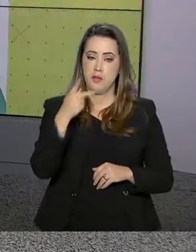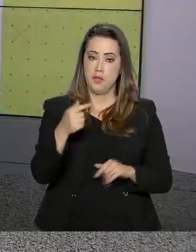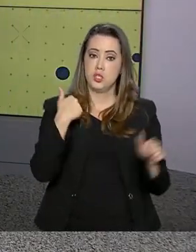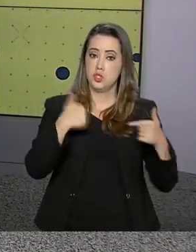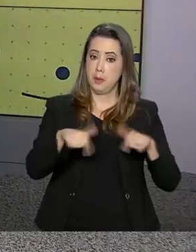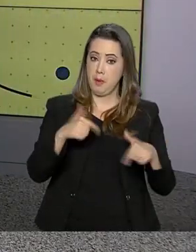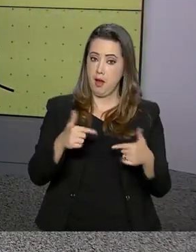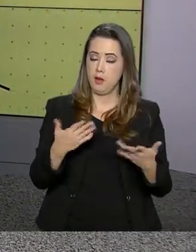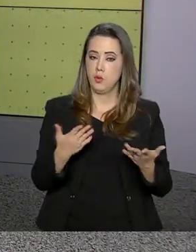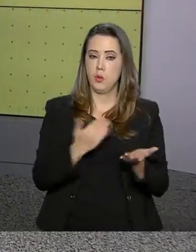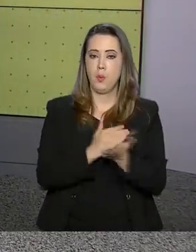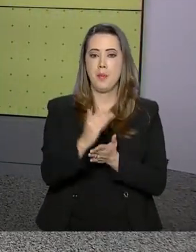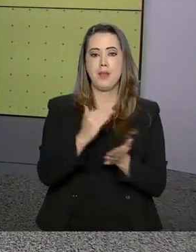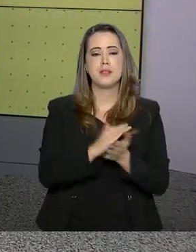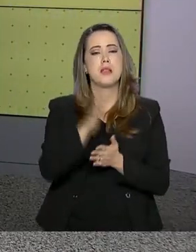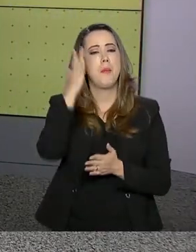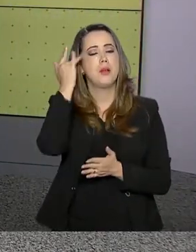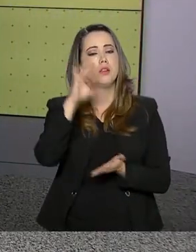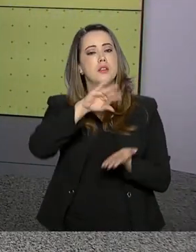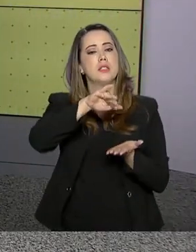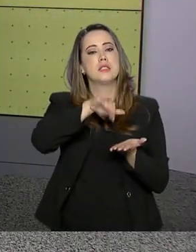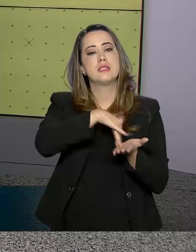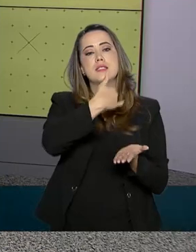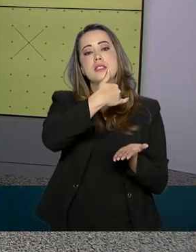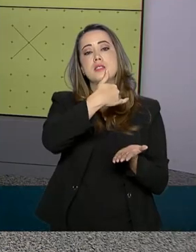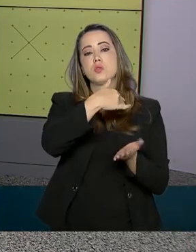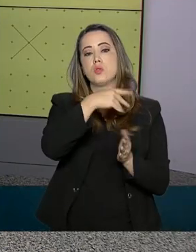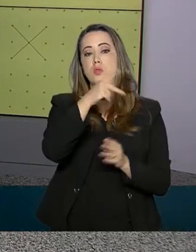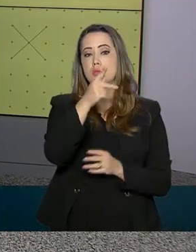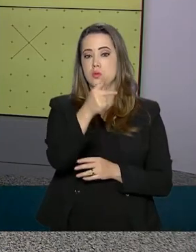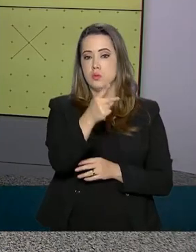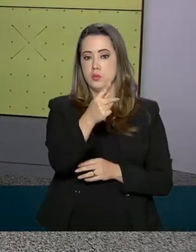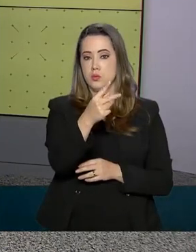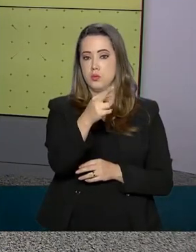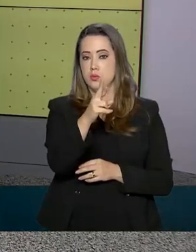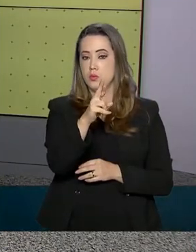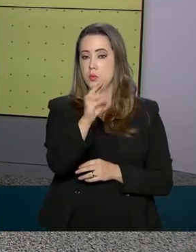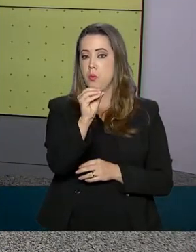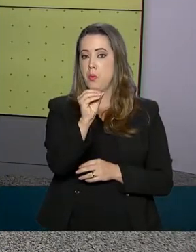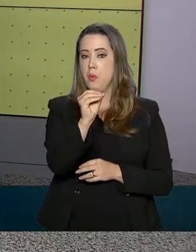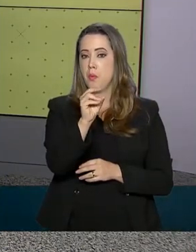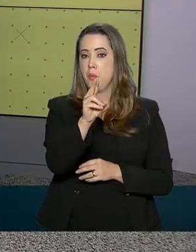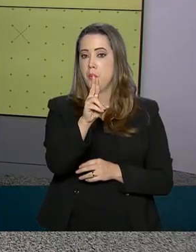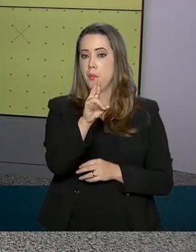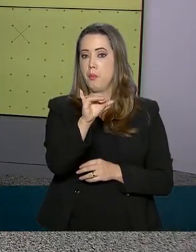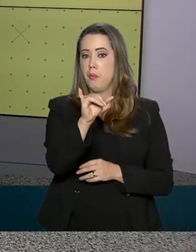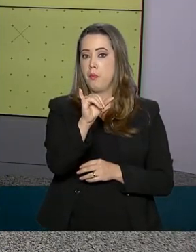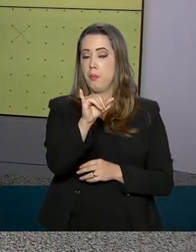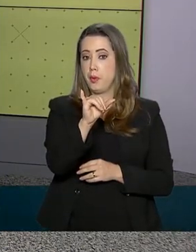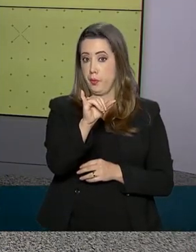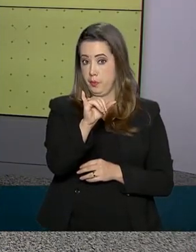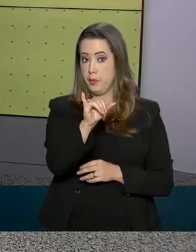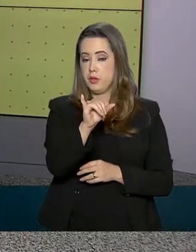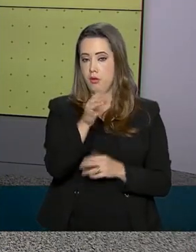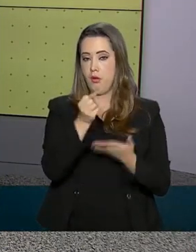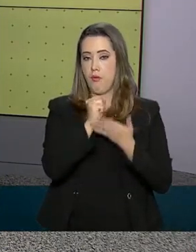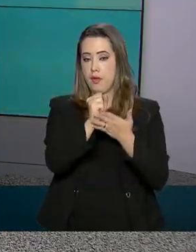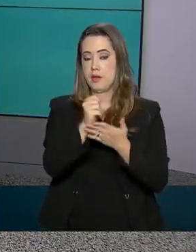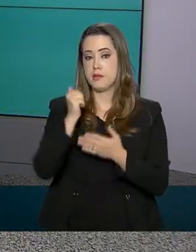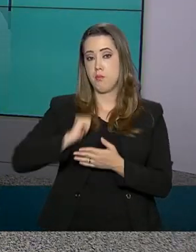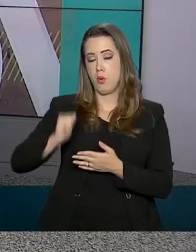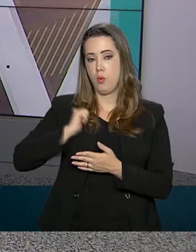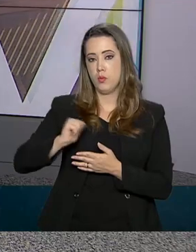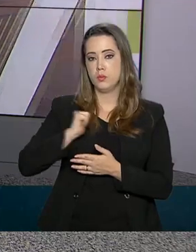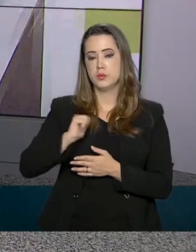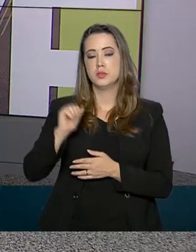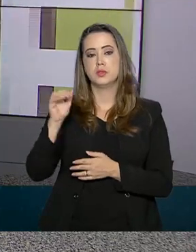educação, começam amanhã as inscrições para o programa Universidade para Todos. O ProUni oferece bolsas em instituições de